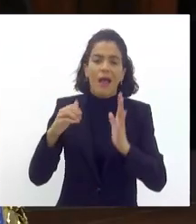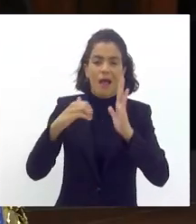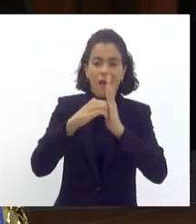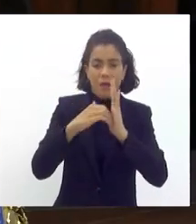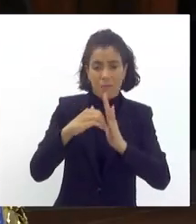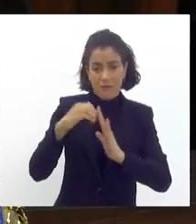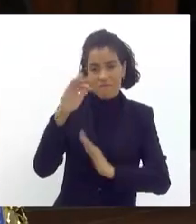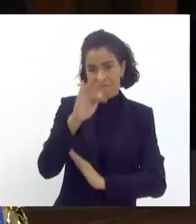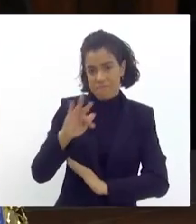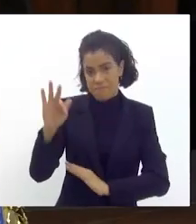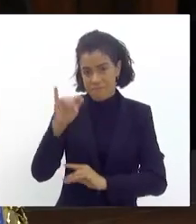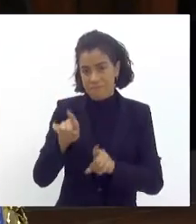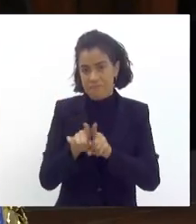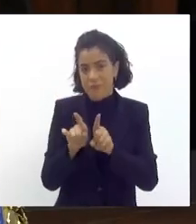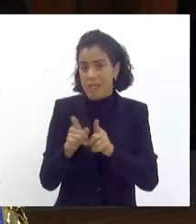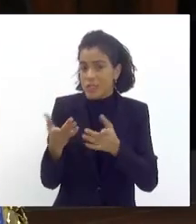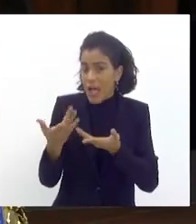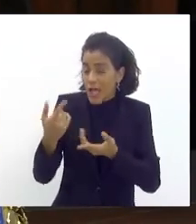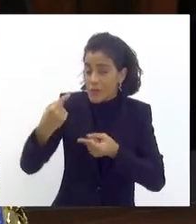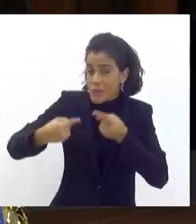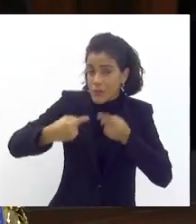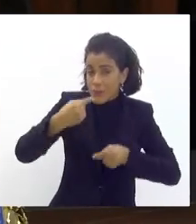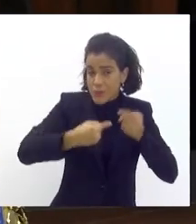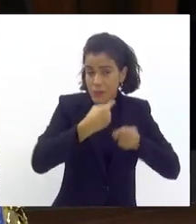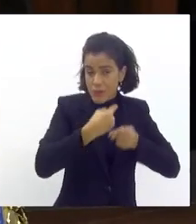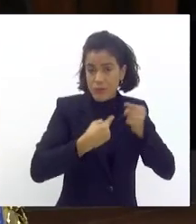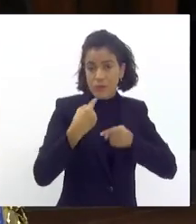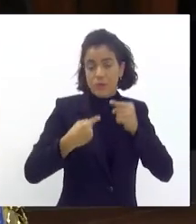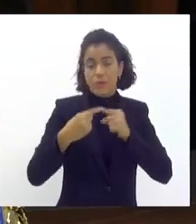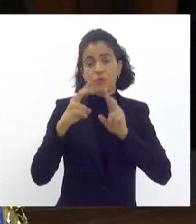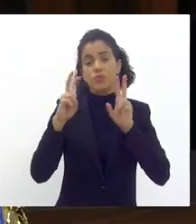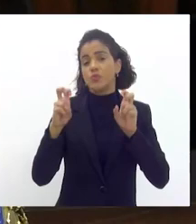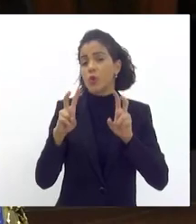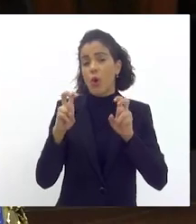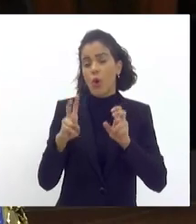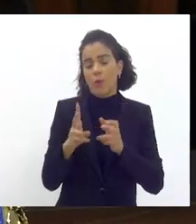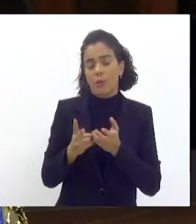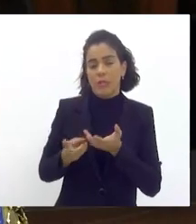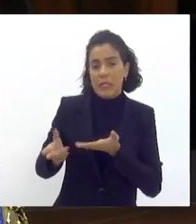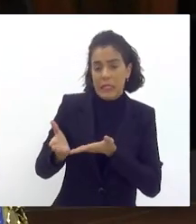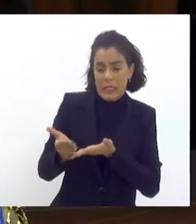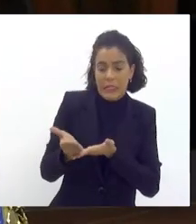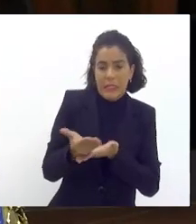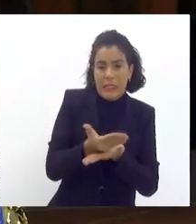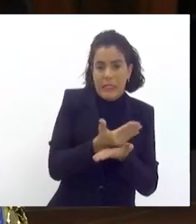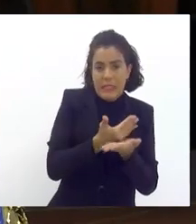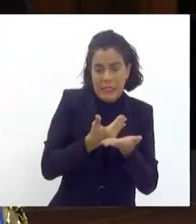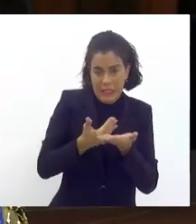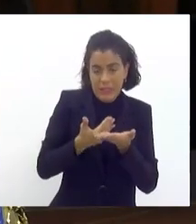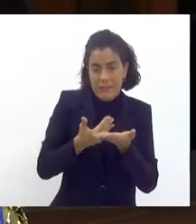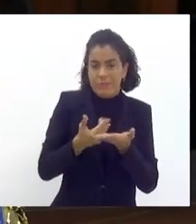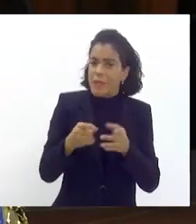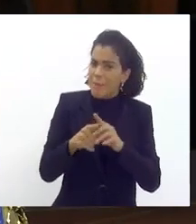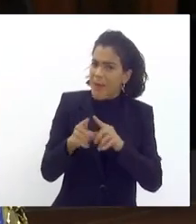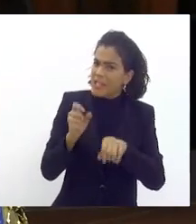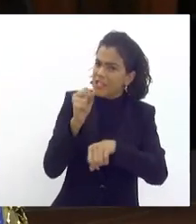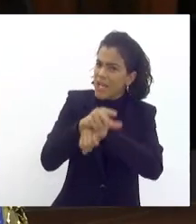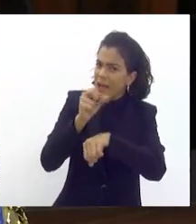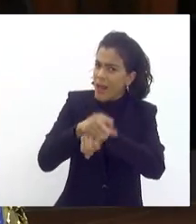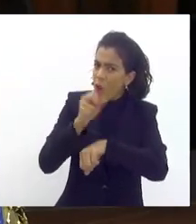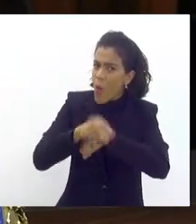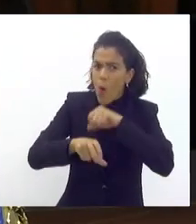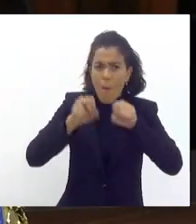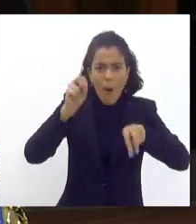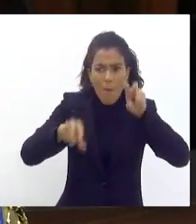rediscutir isso a gente está numa rediscussão da casa aqui sobre tributação e a festa do carnaval gera emprego a festa do